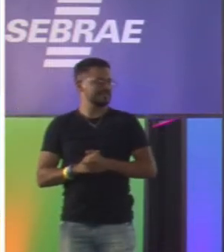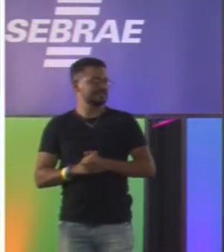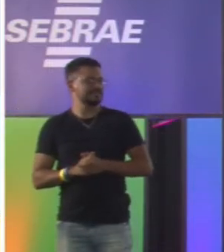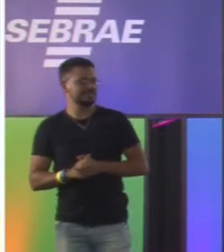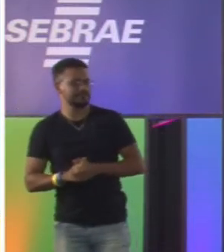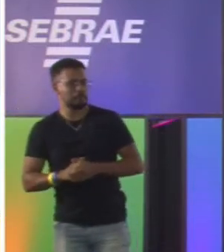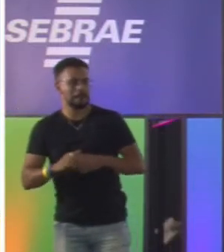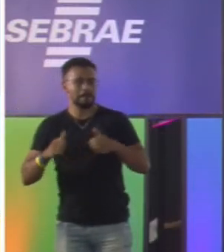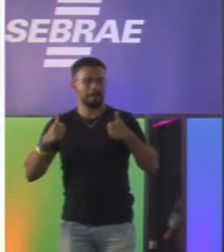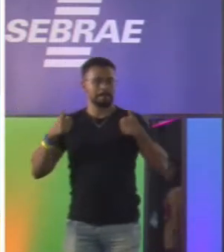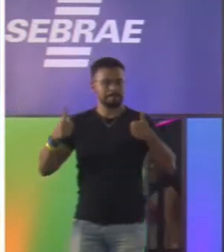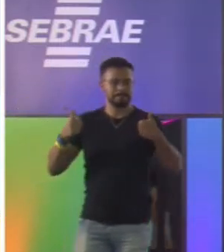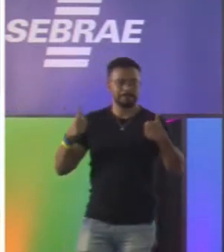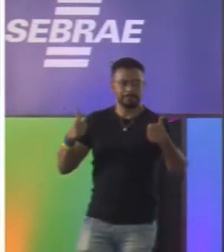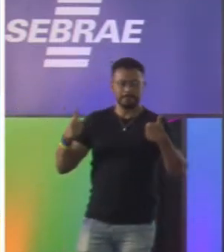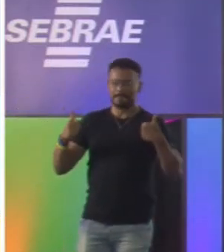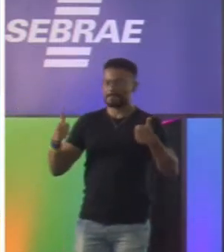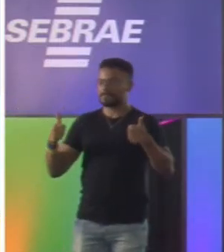Aê!